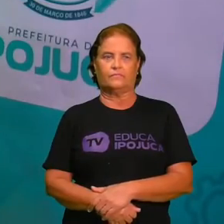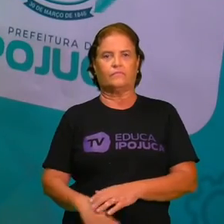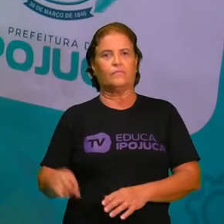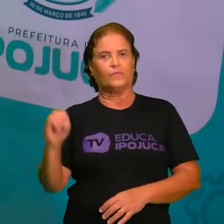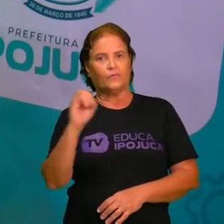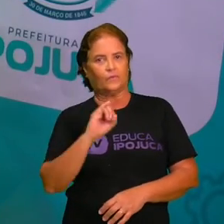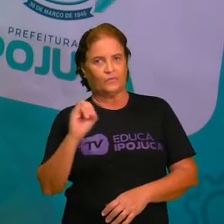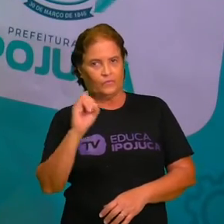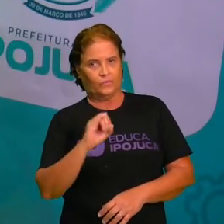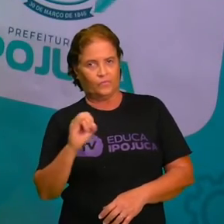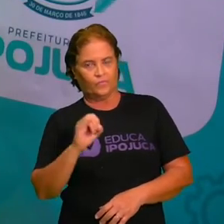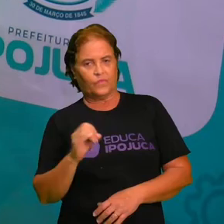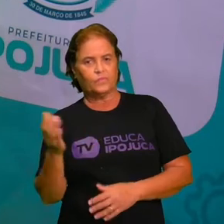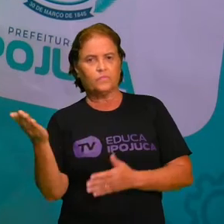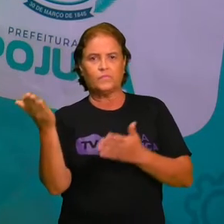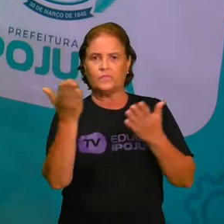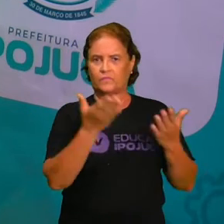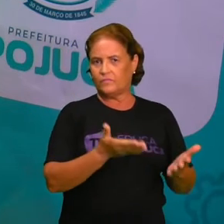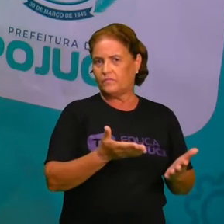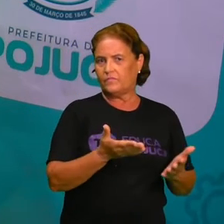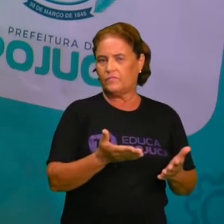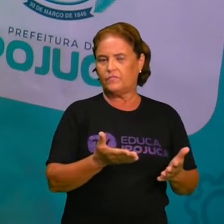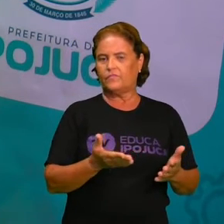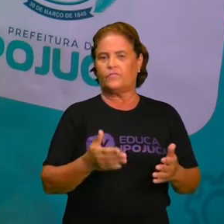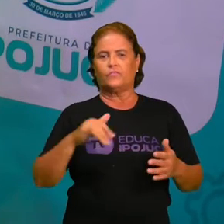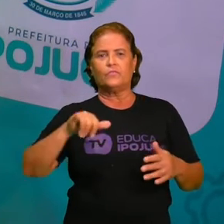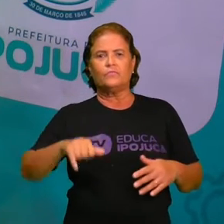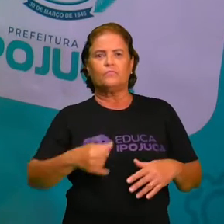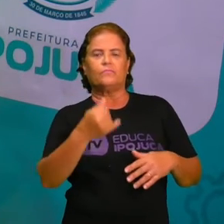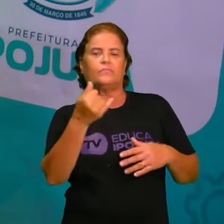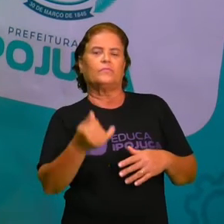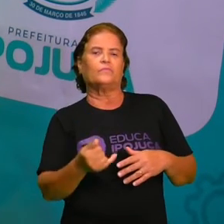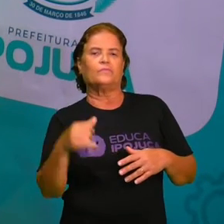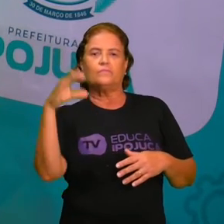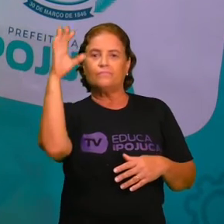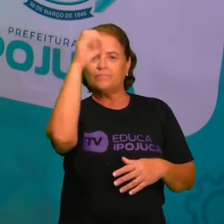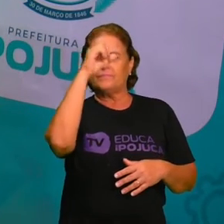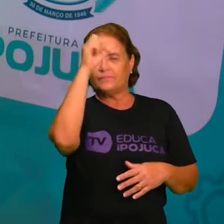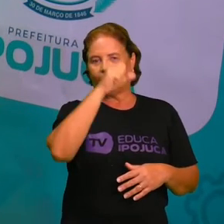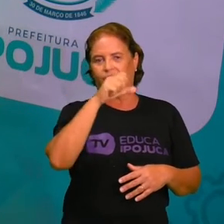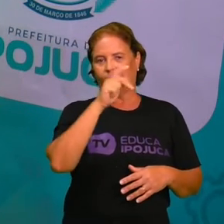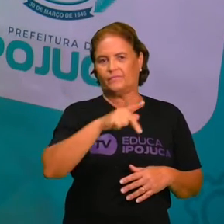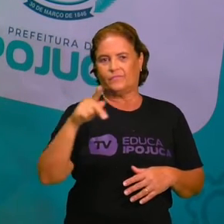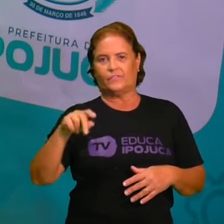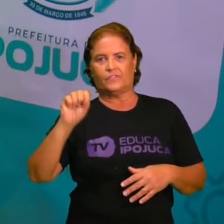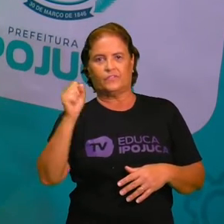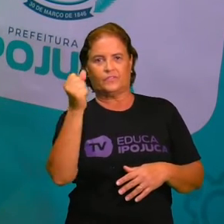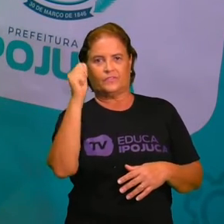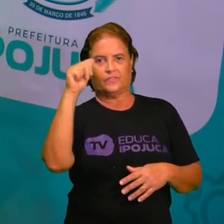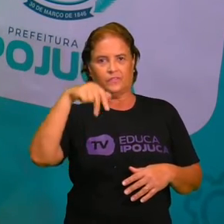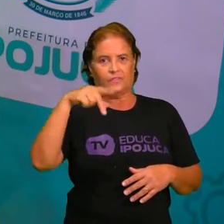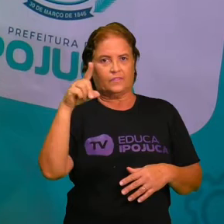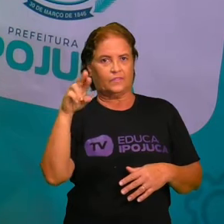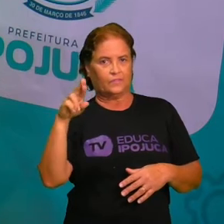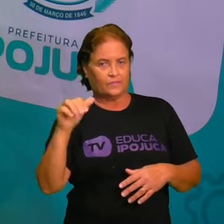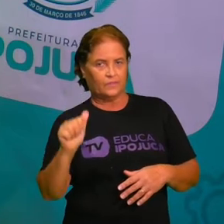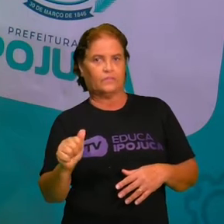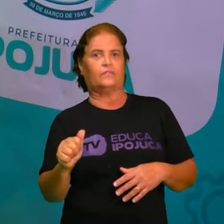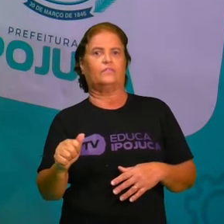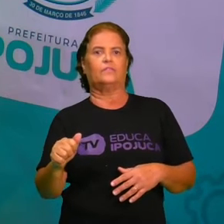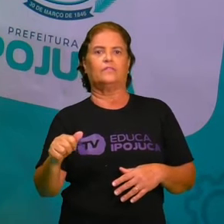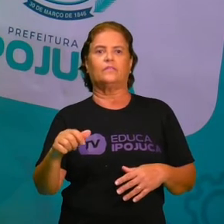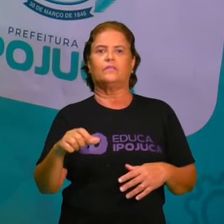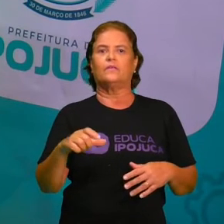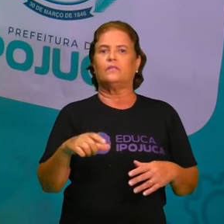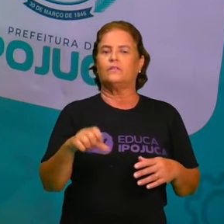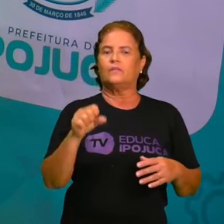Olá, sejam bem-vindos a mais uma incrível oportunidade de aprendizagem. Eu sou a professora Sandra Lopes e estarei com vocês na